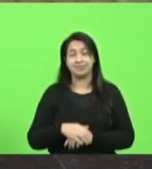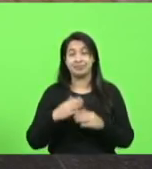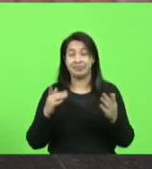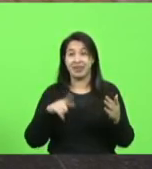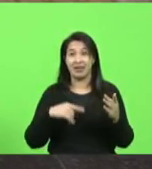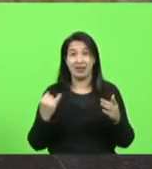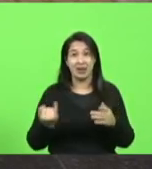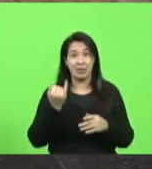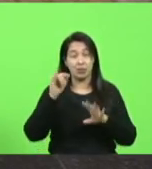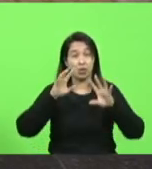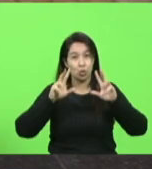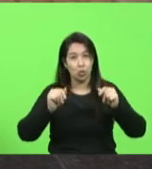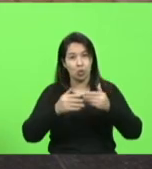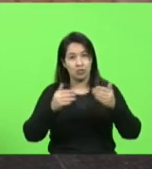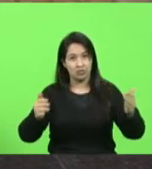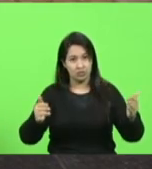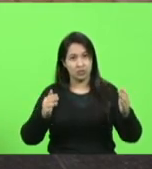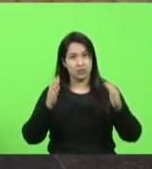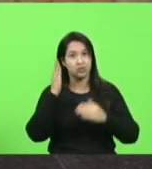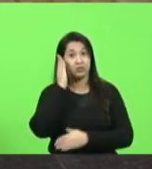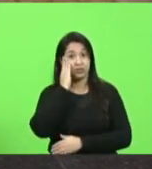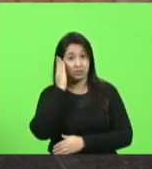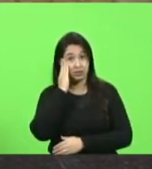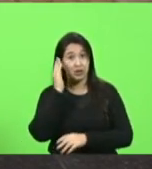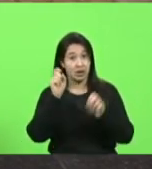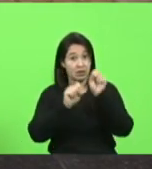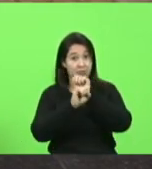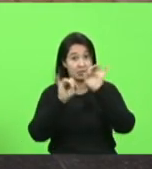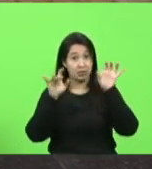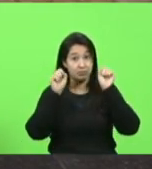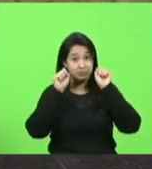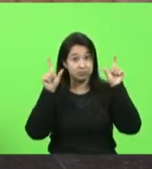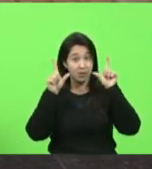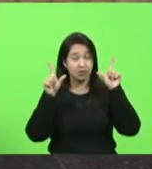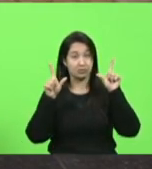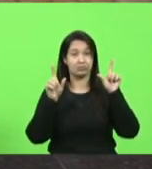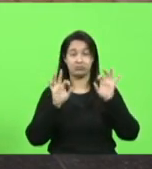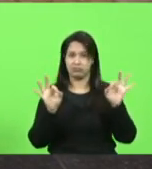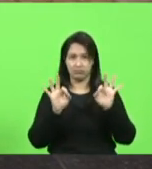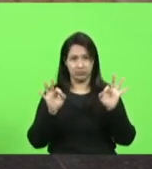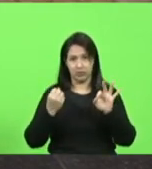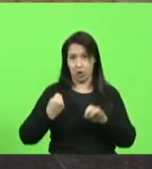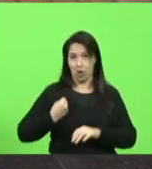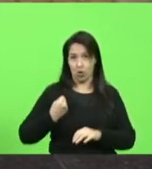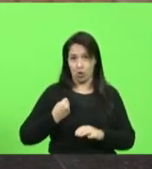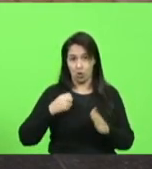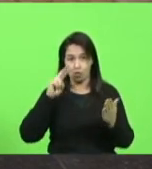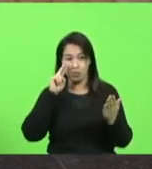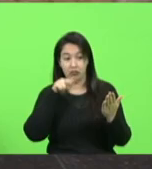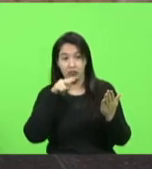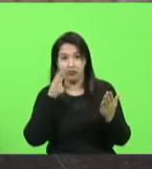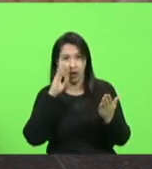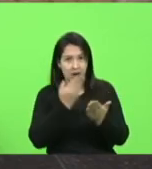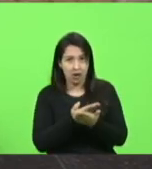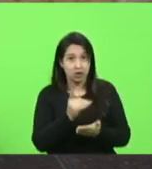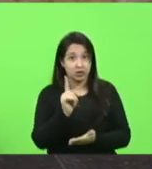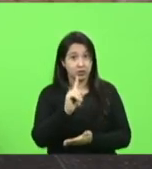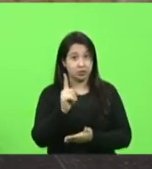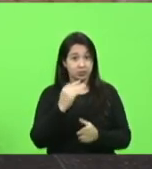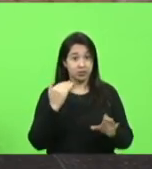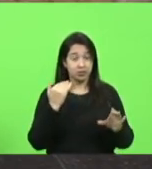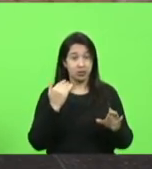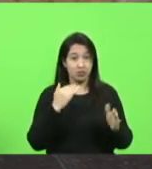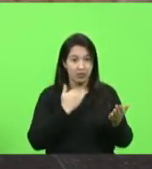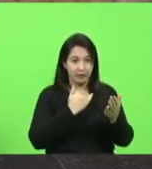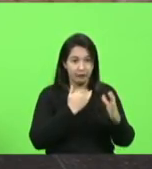importante que todo mundo saiba disso, ninguém envia número para você responder, para você ter que devolver esse número, responder